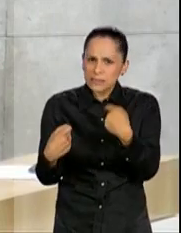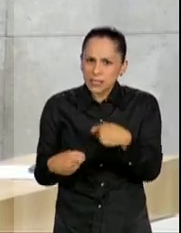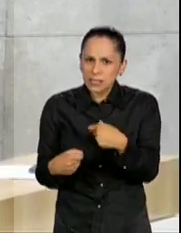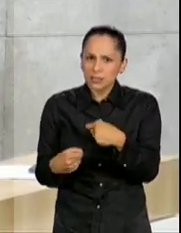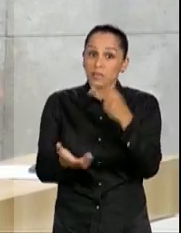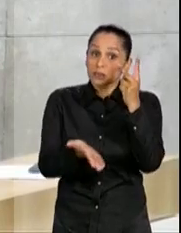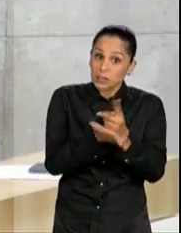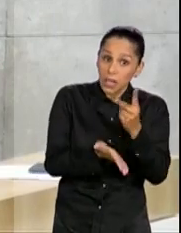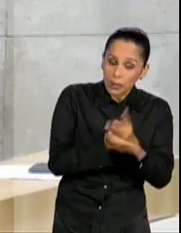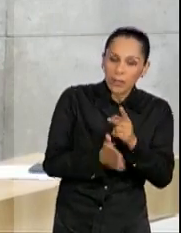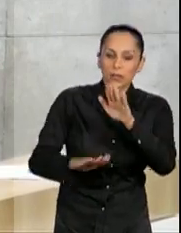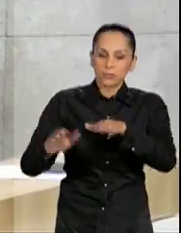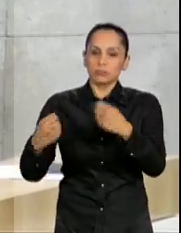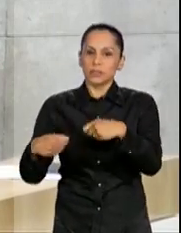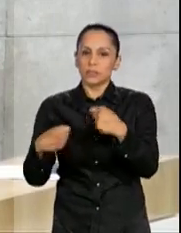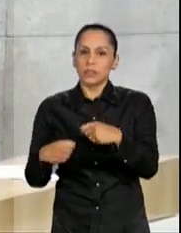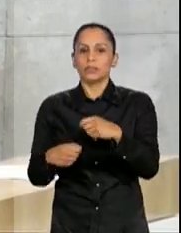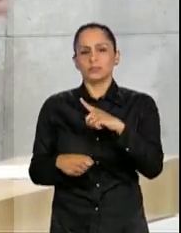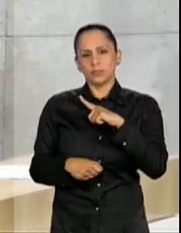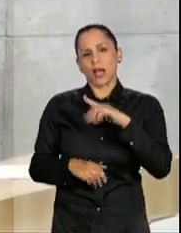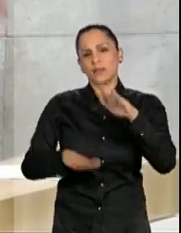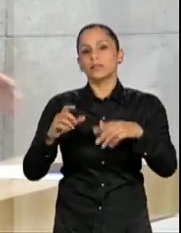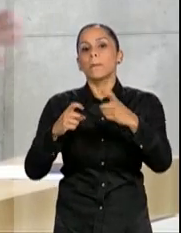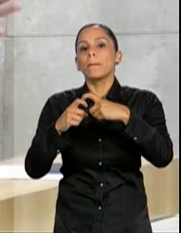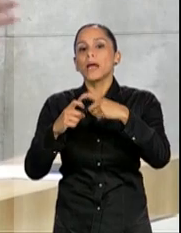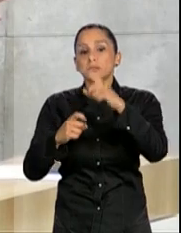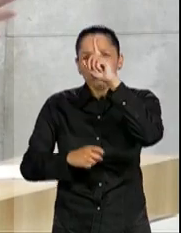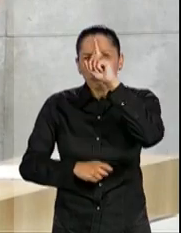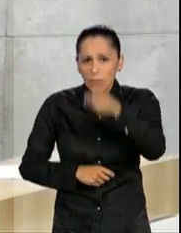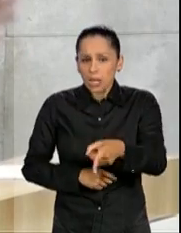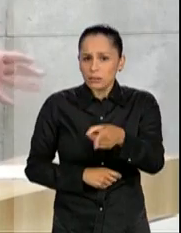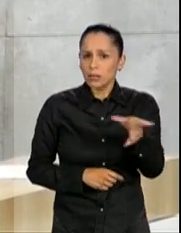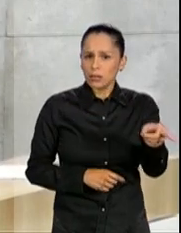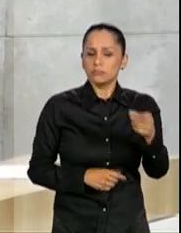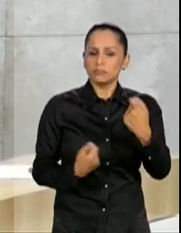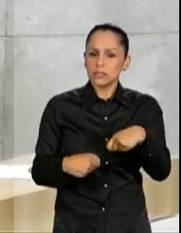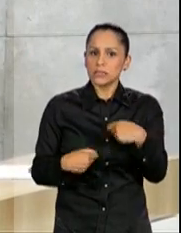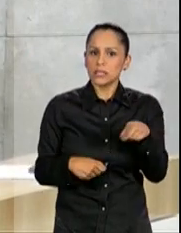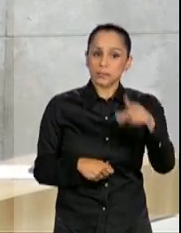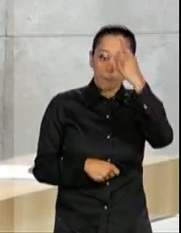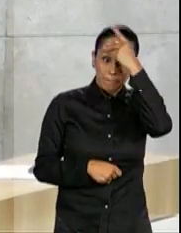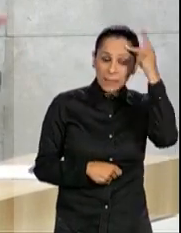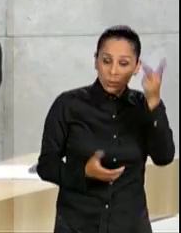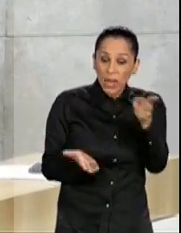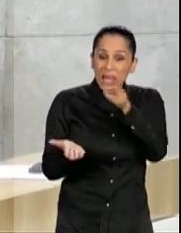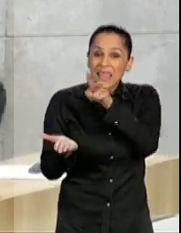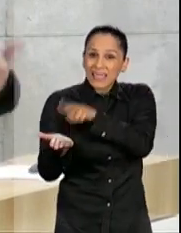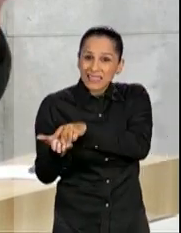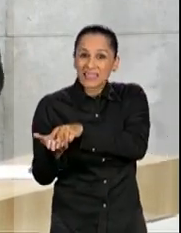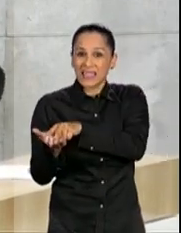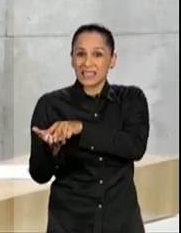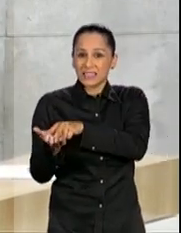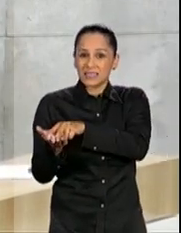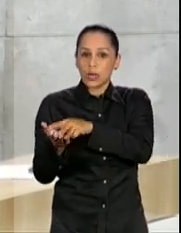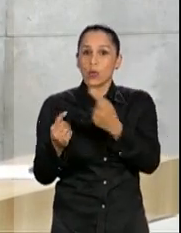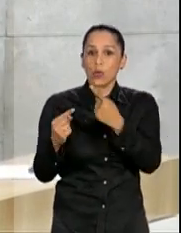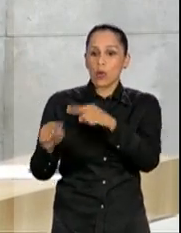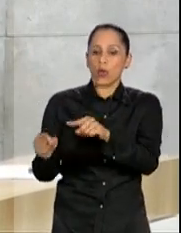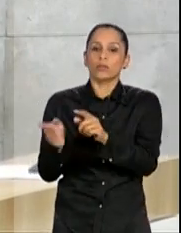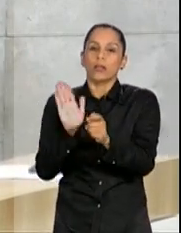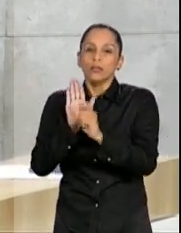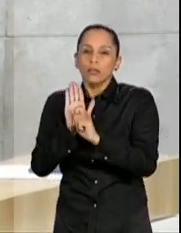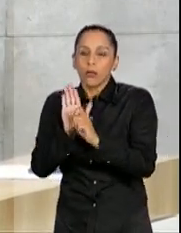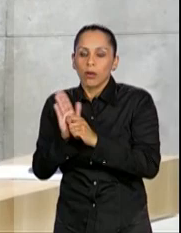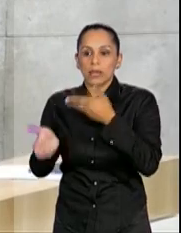Por uma decisão médica, uma pessoa pode ser internada por um determinado período para tratar a sua dependência, sua abstinência,